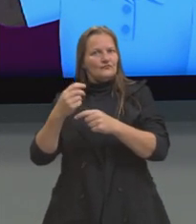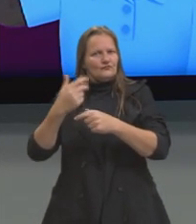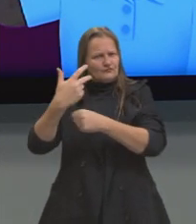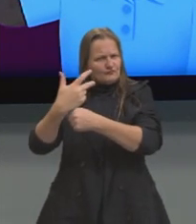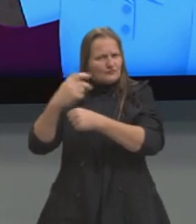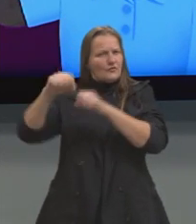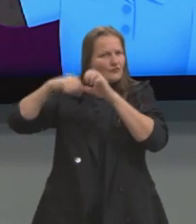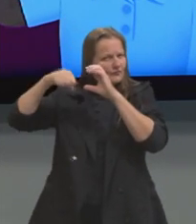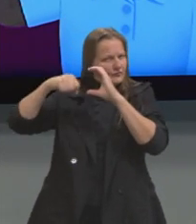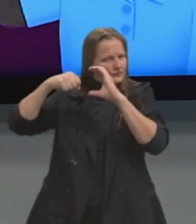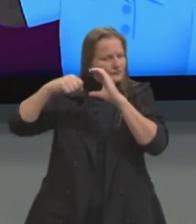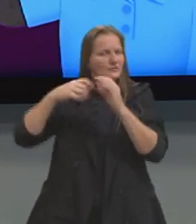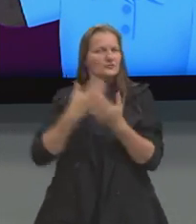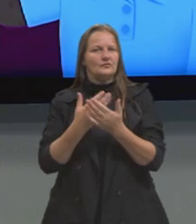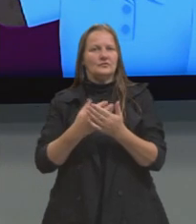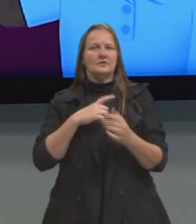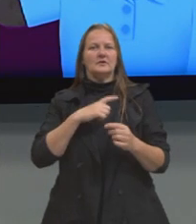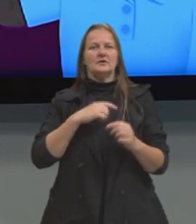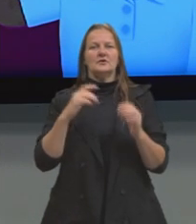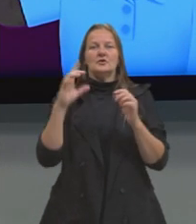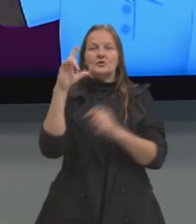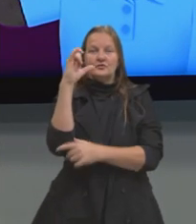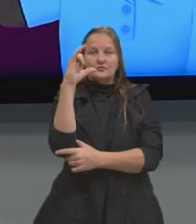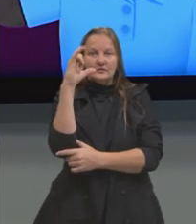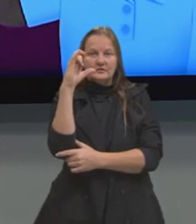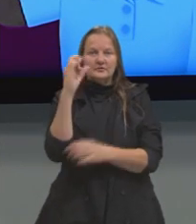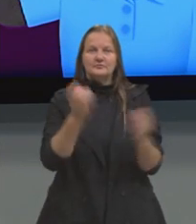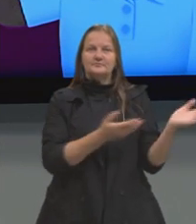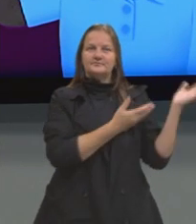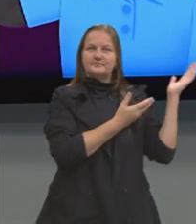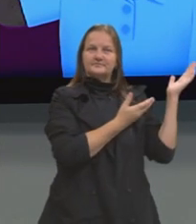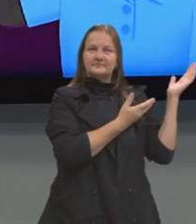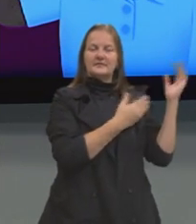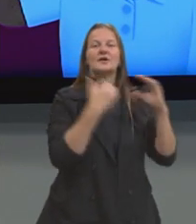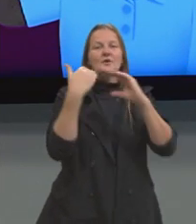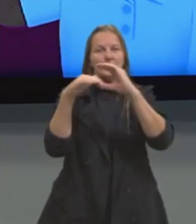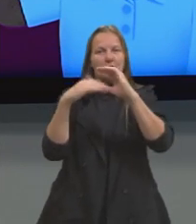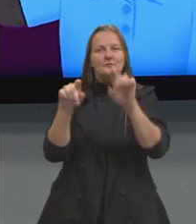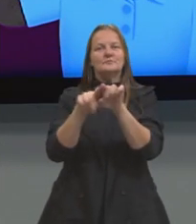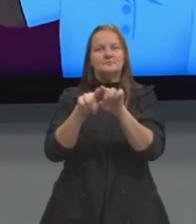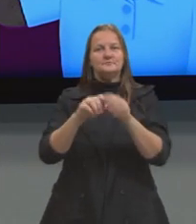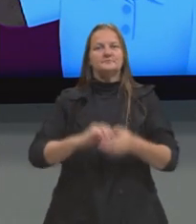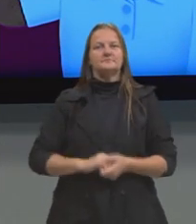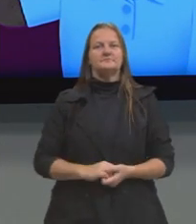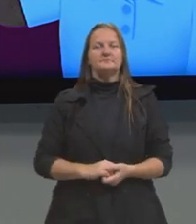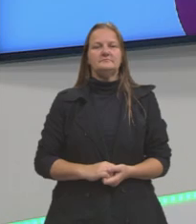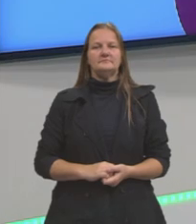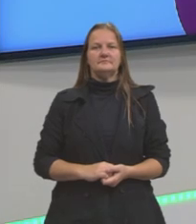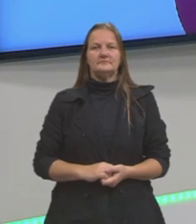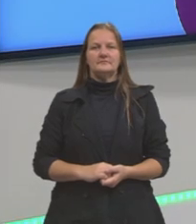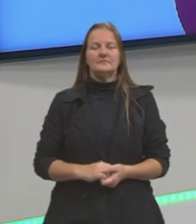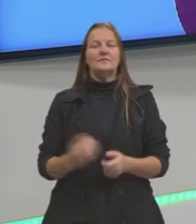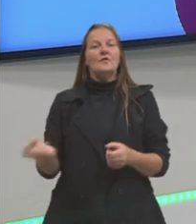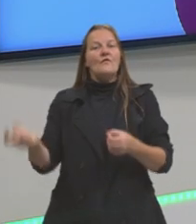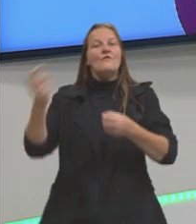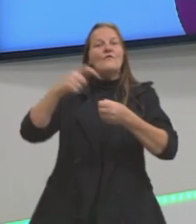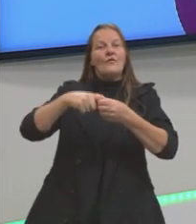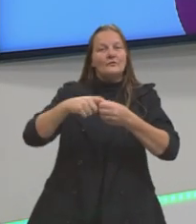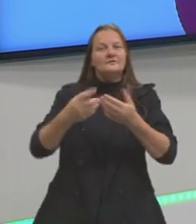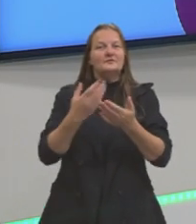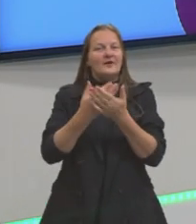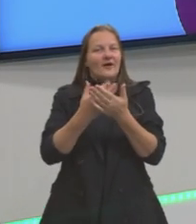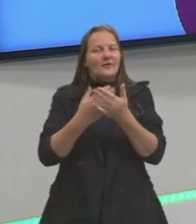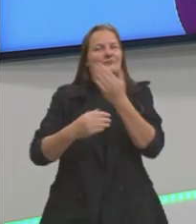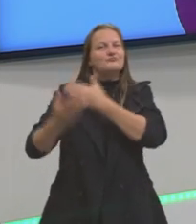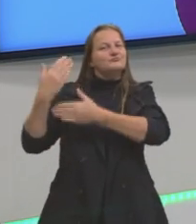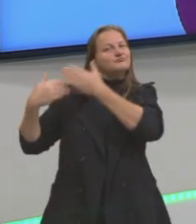Aqui ao lado, segue meu Instagram e também meu e-mail. Então, retomando, então, sobre o que a gente já